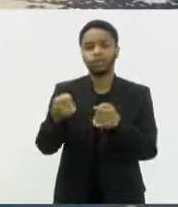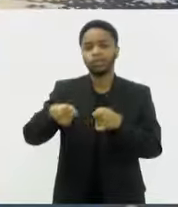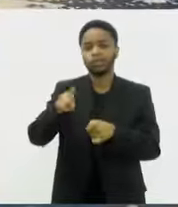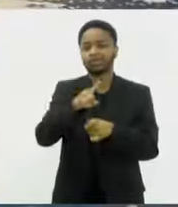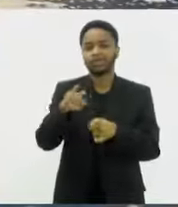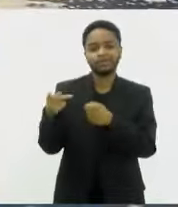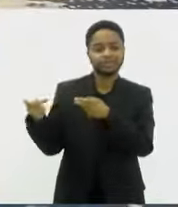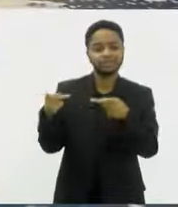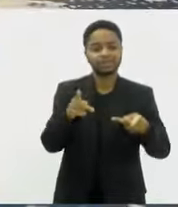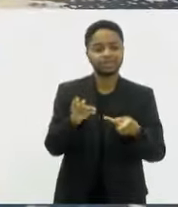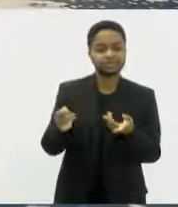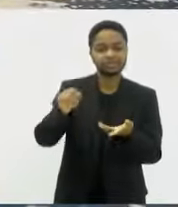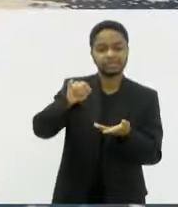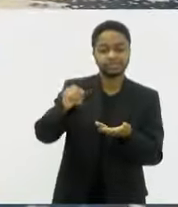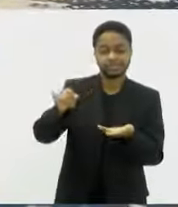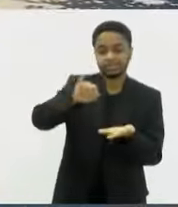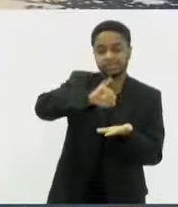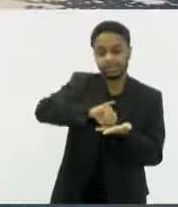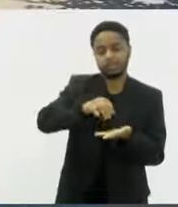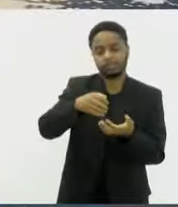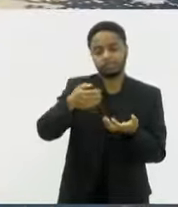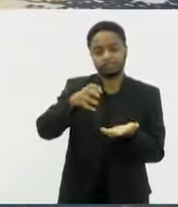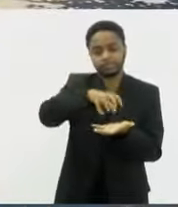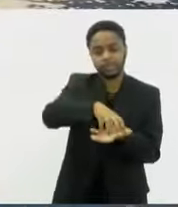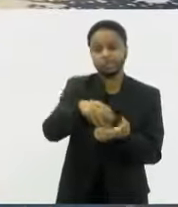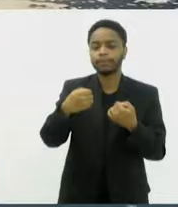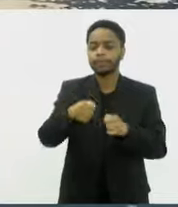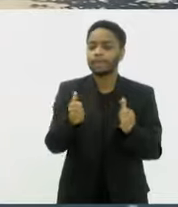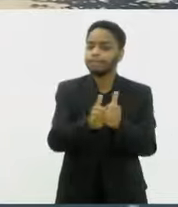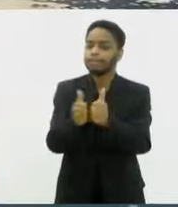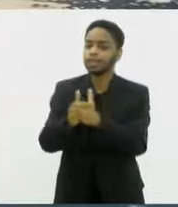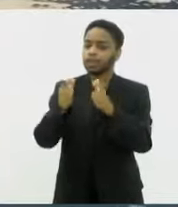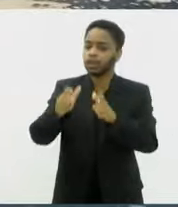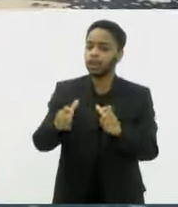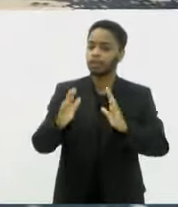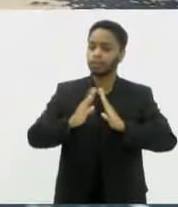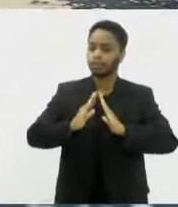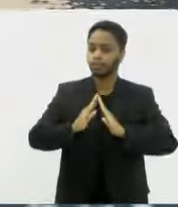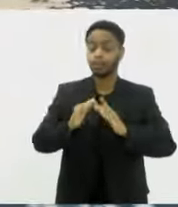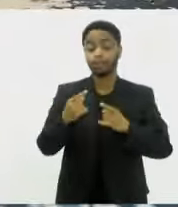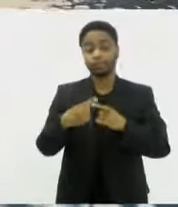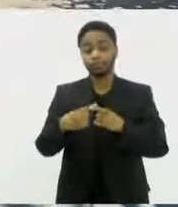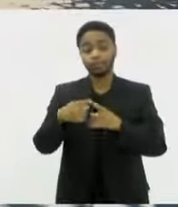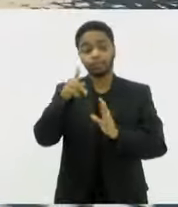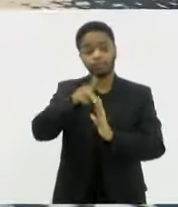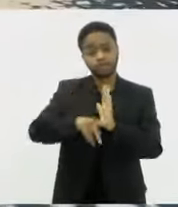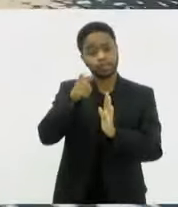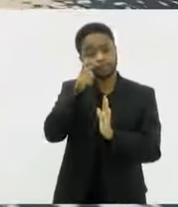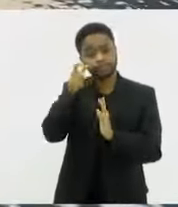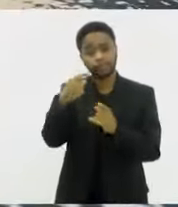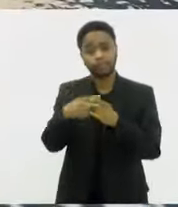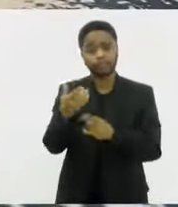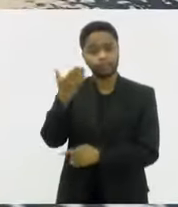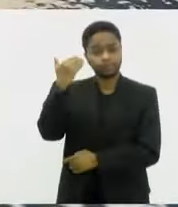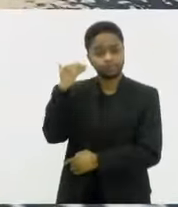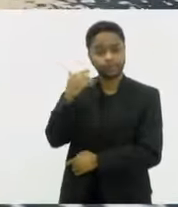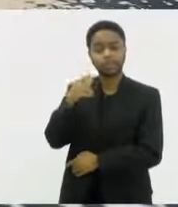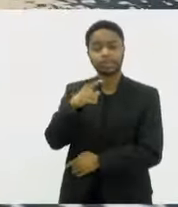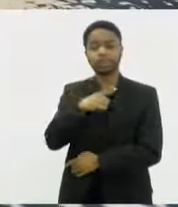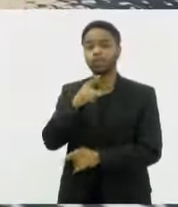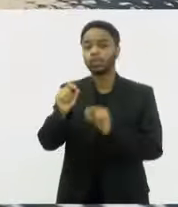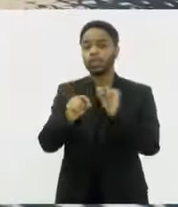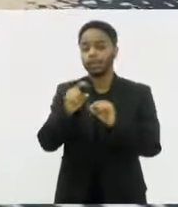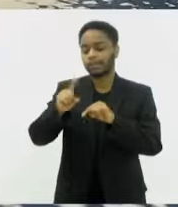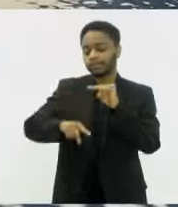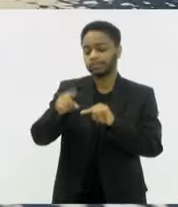ser mais próximo da sua região, né? O projeto do Baldinho do Bem é muito interessante, né? Porque antigamente a gente usava os nossos resíduos e gente